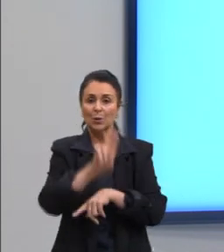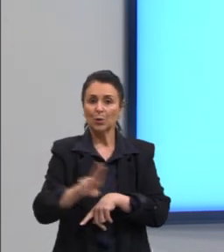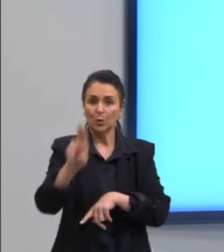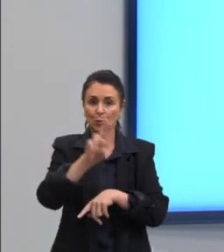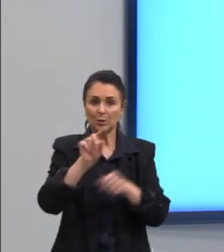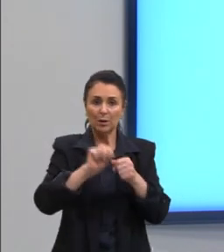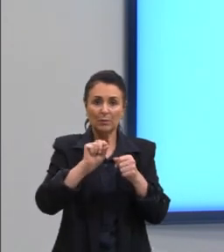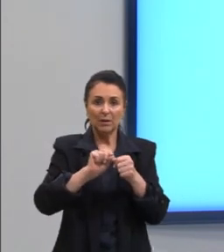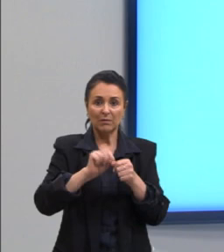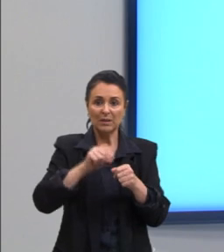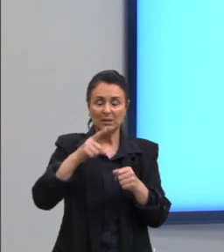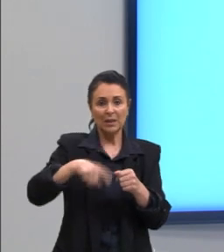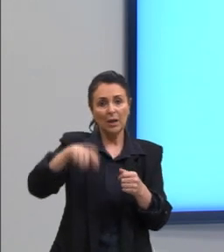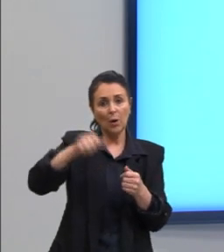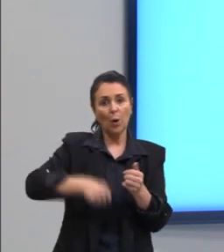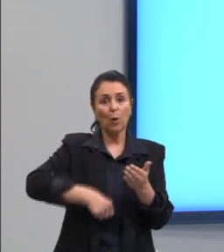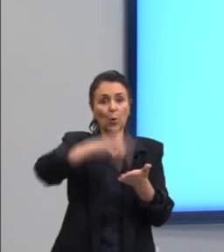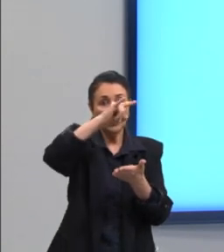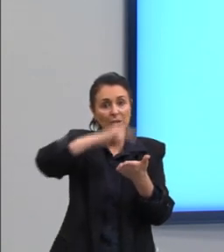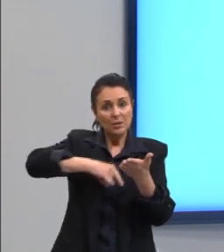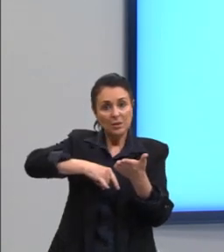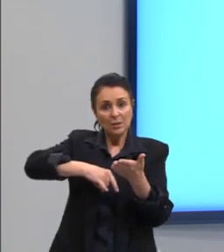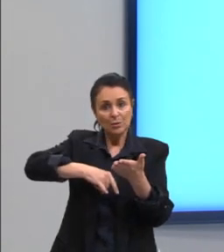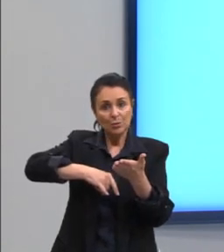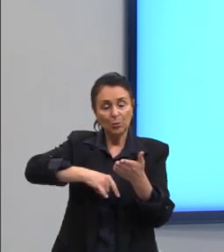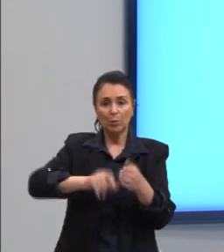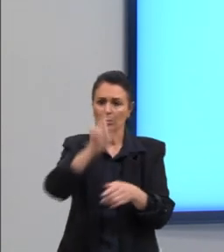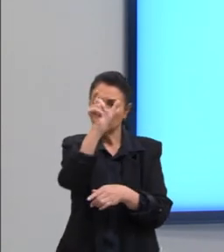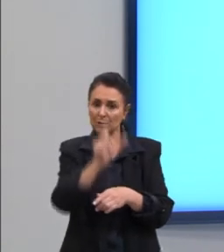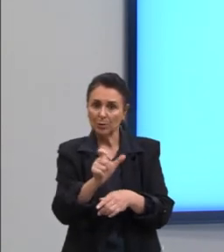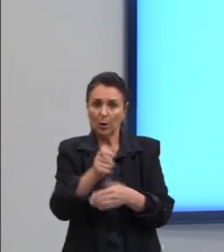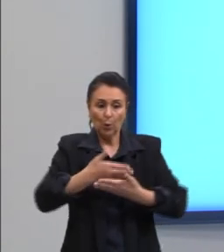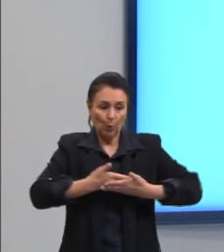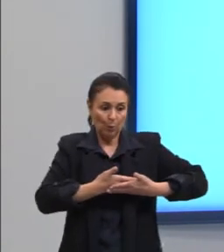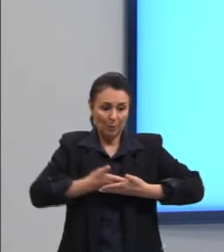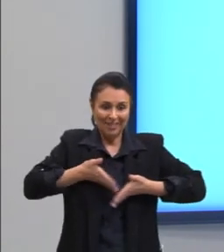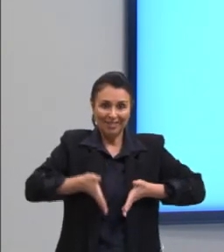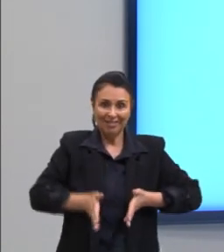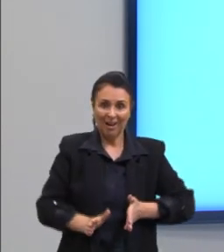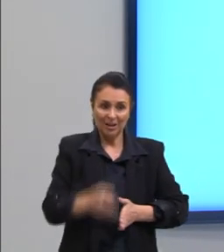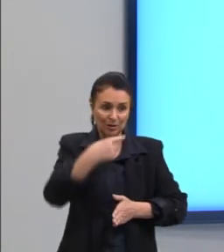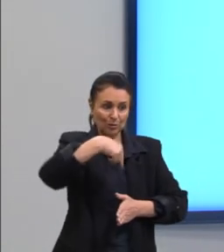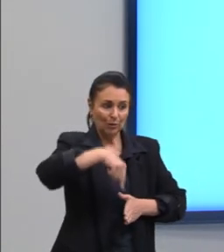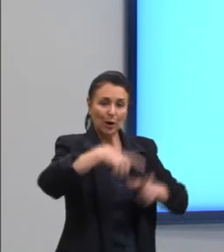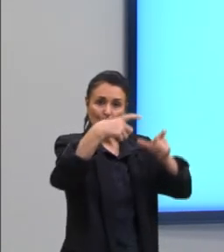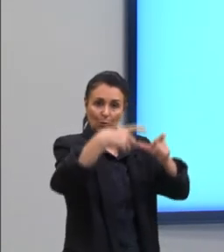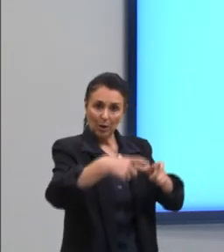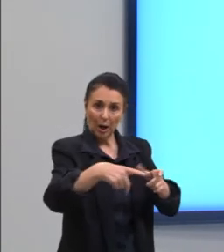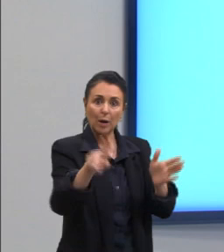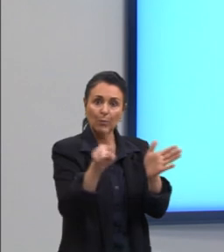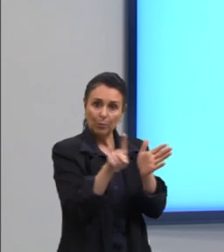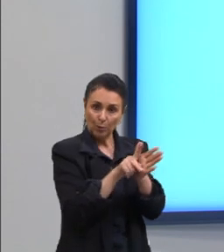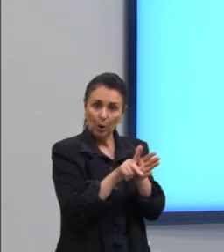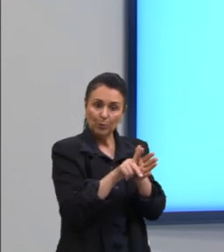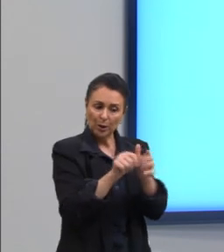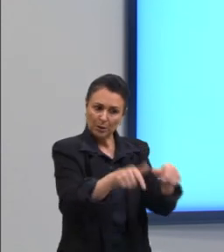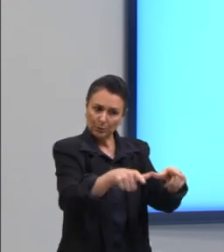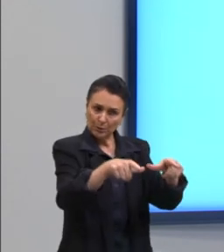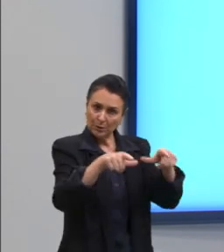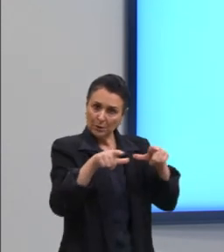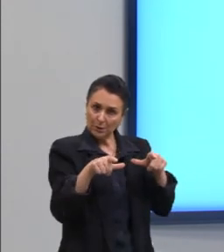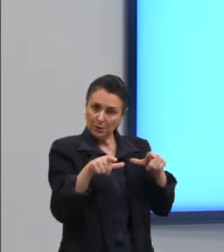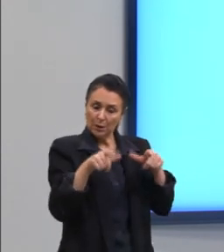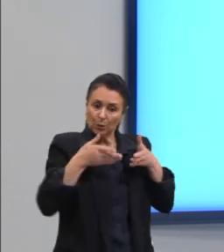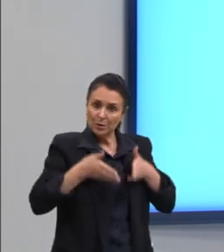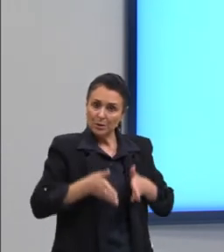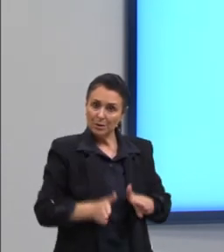registro civil de pessoas quando um bebê nasce ele é registrado na sociedade e recebe um documento para provar que ele